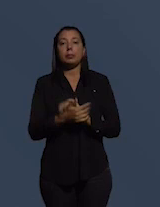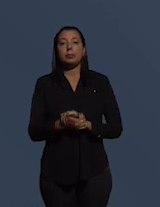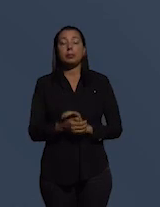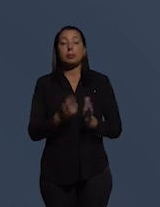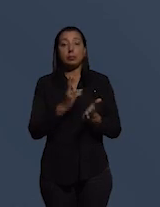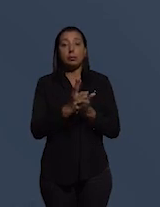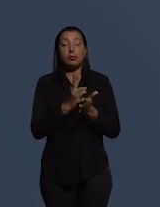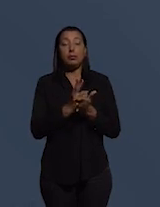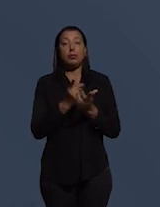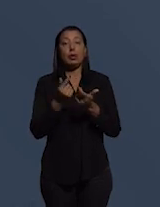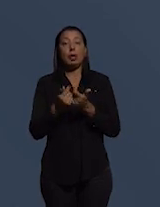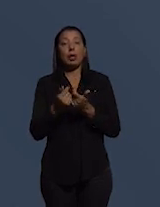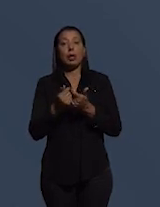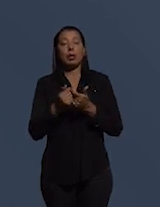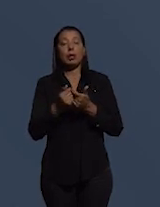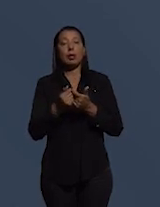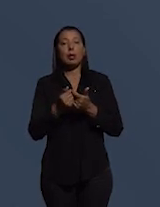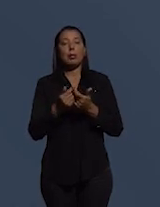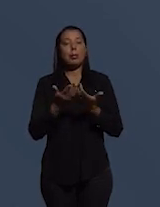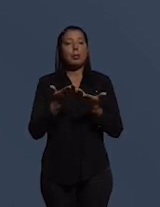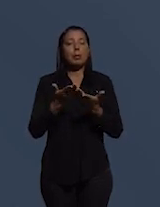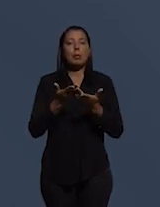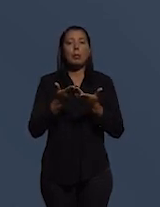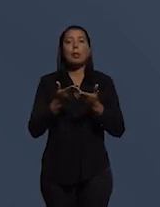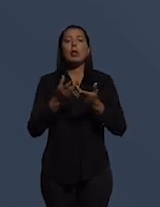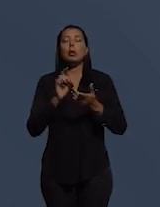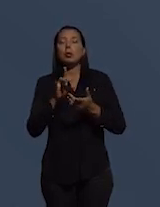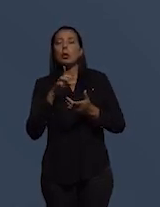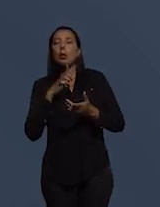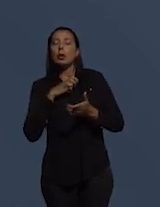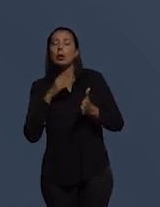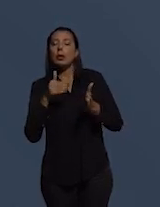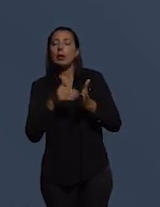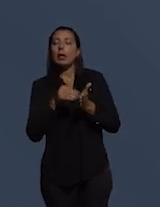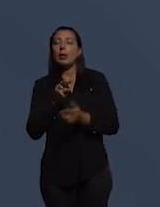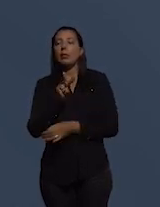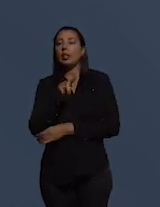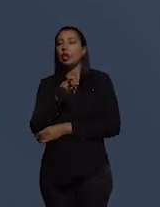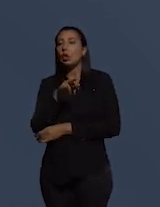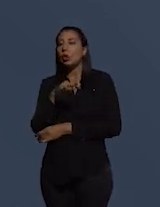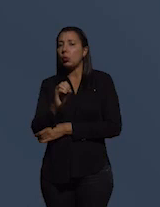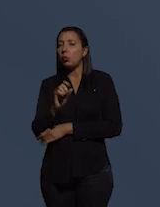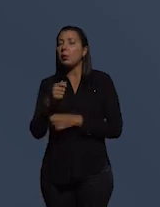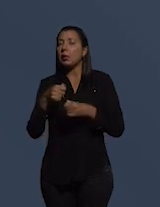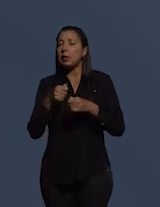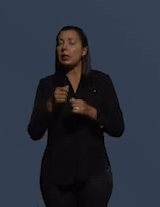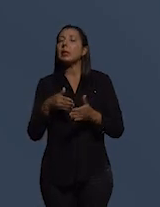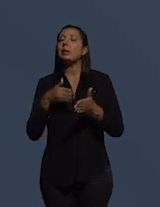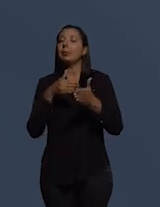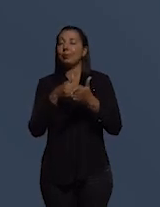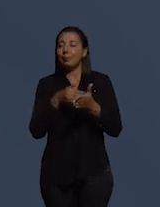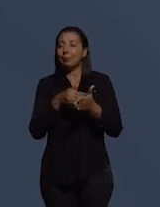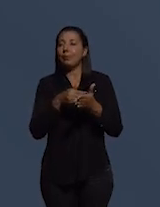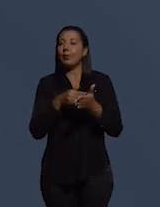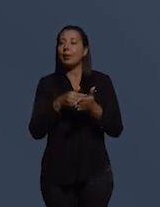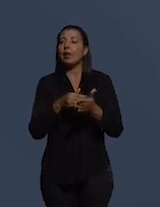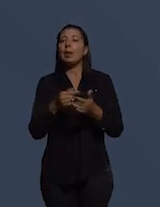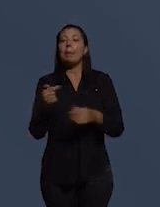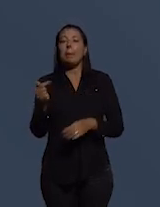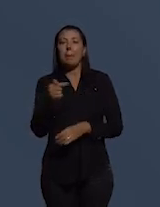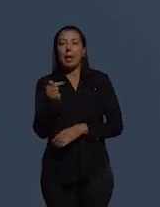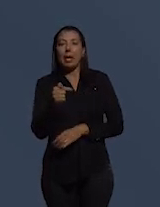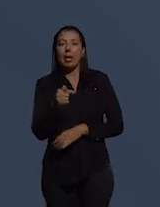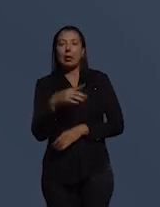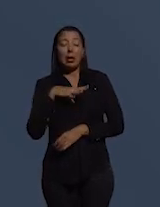que de forma paradoxal, até a virtude precisa de limites. Menos paixões,